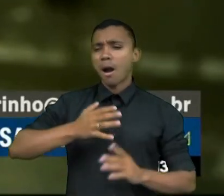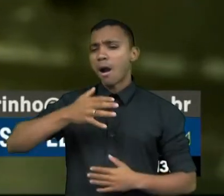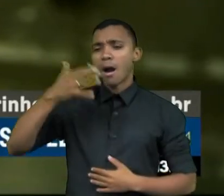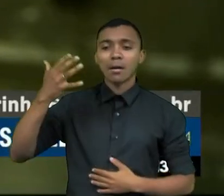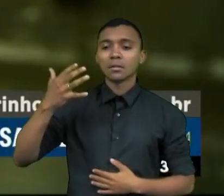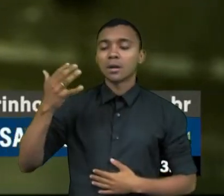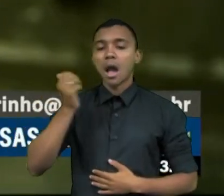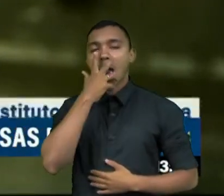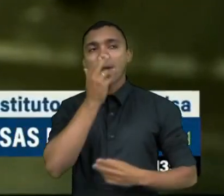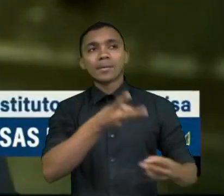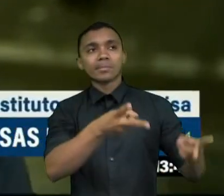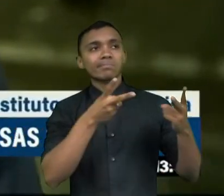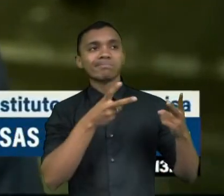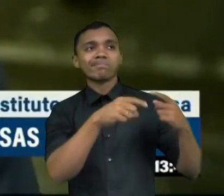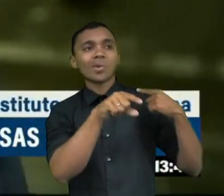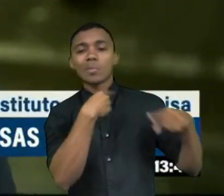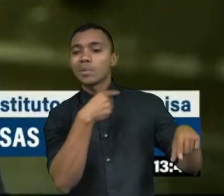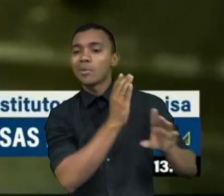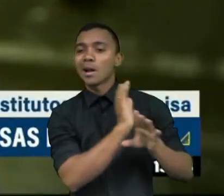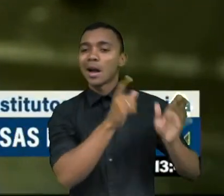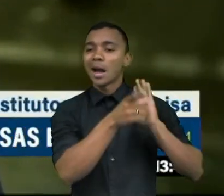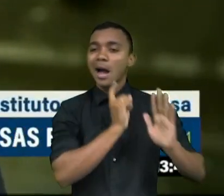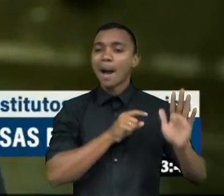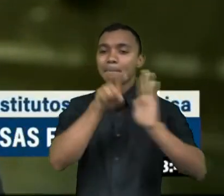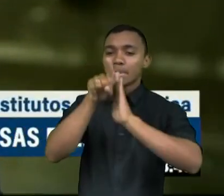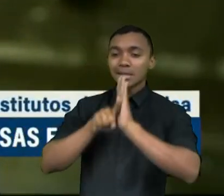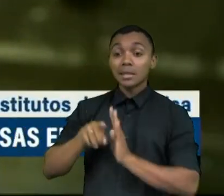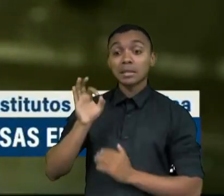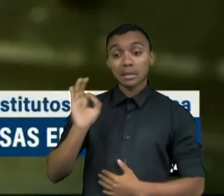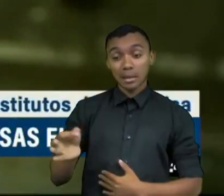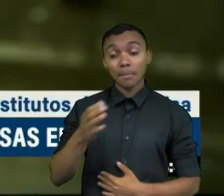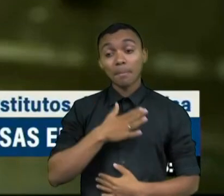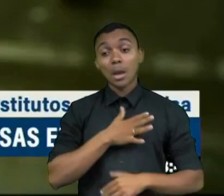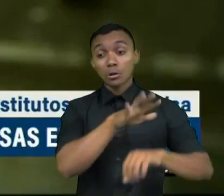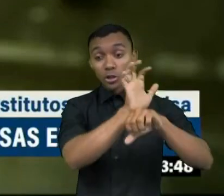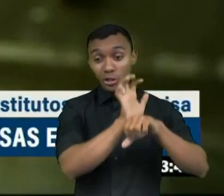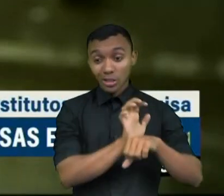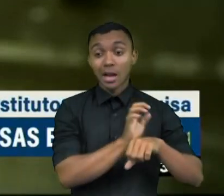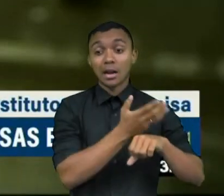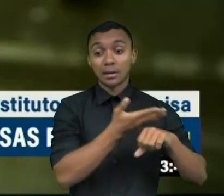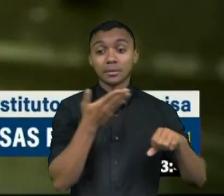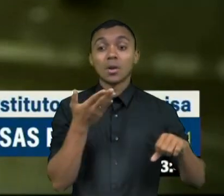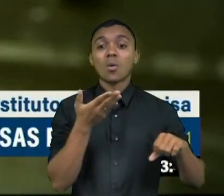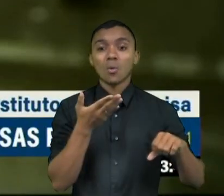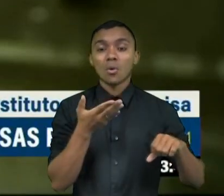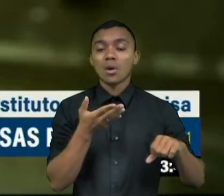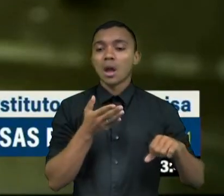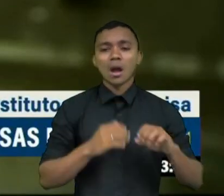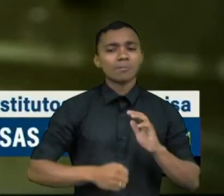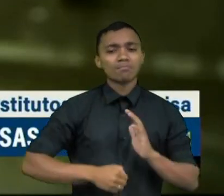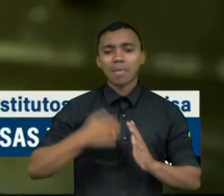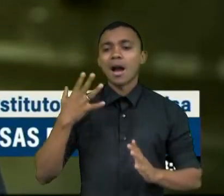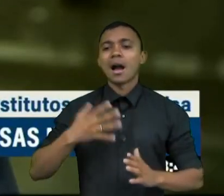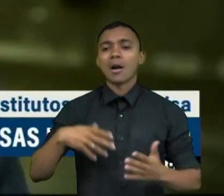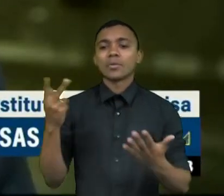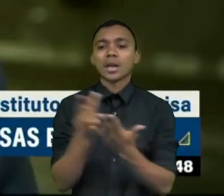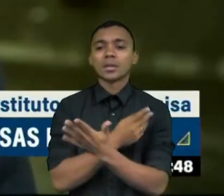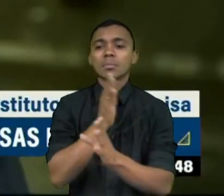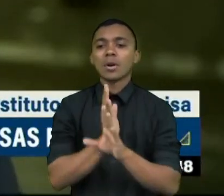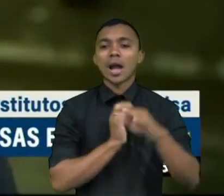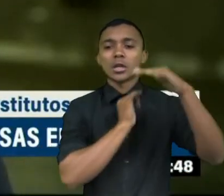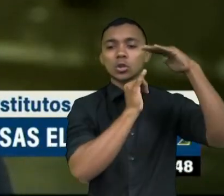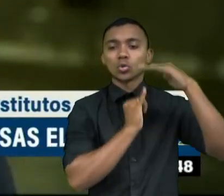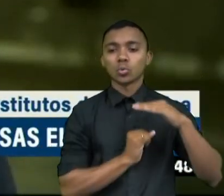ou que não batem com aquilo que é pesquisado. No meu estado, isso é uma prática comum quando o Instituto de